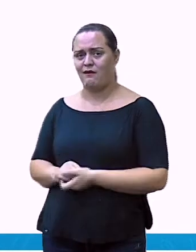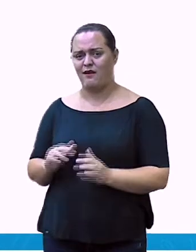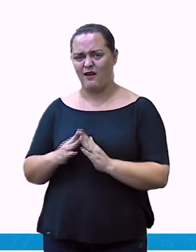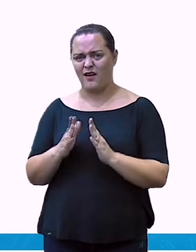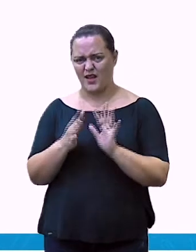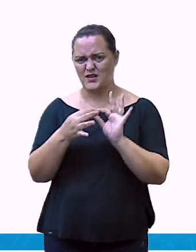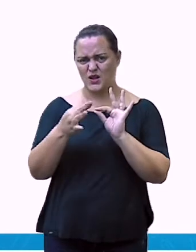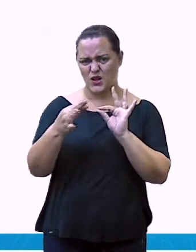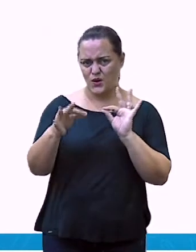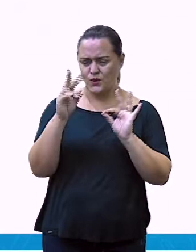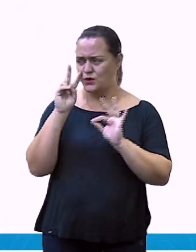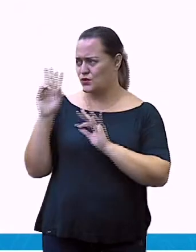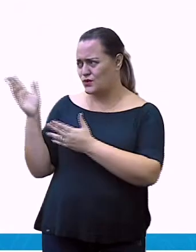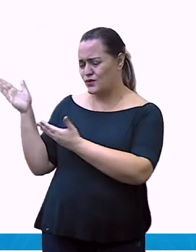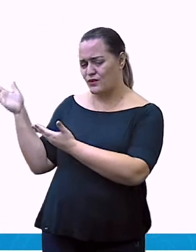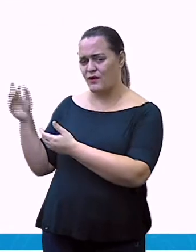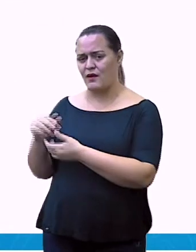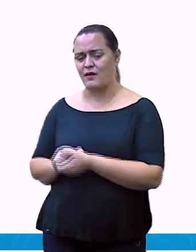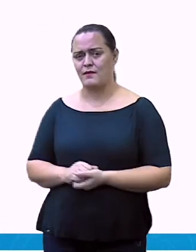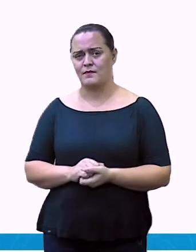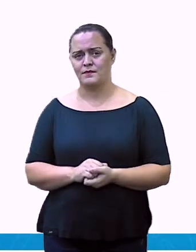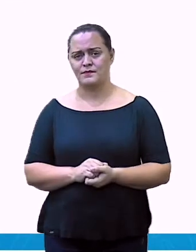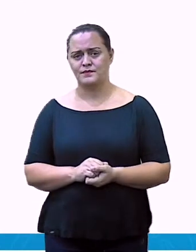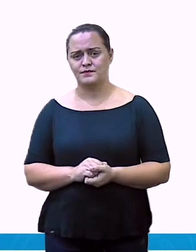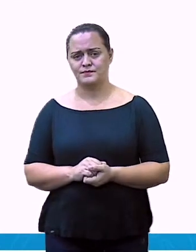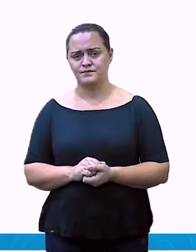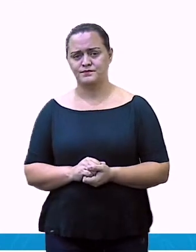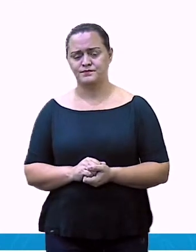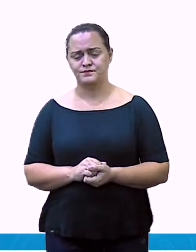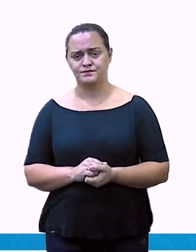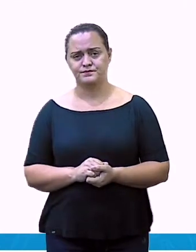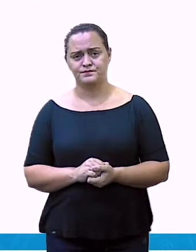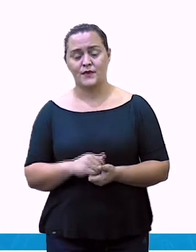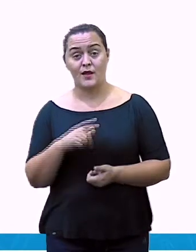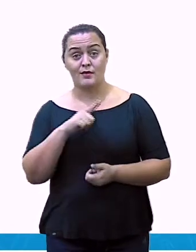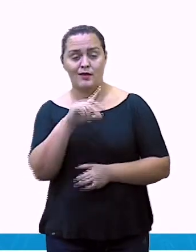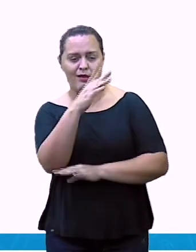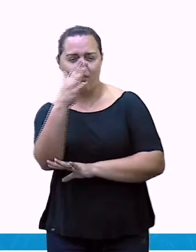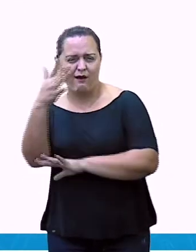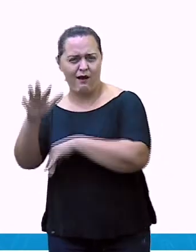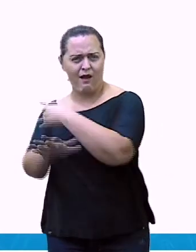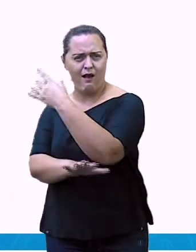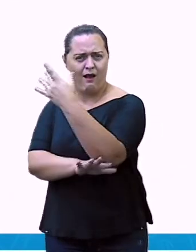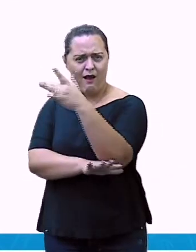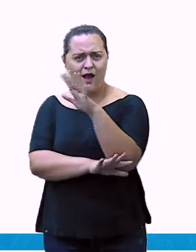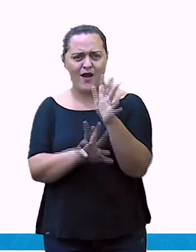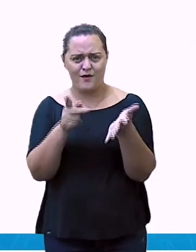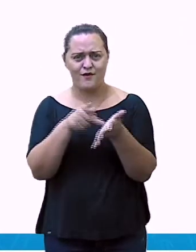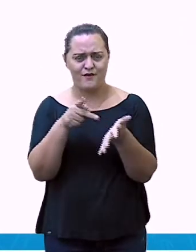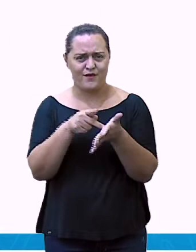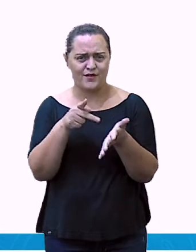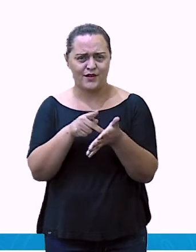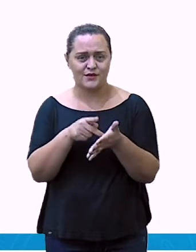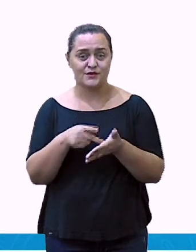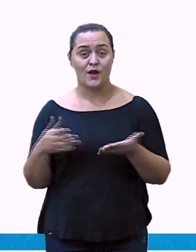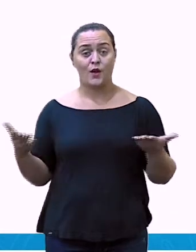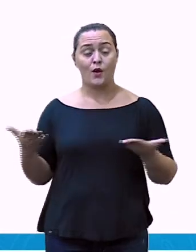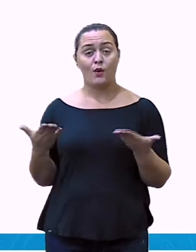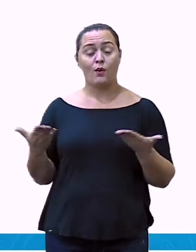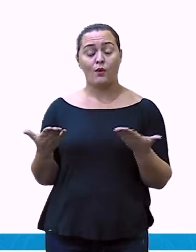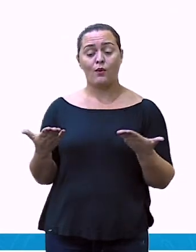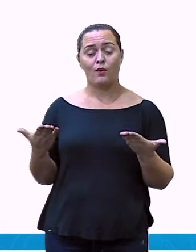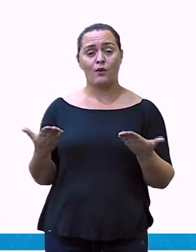cercada de verdes. Vamos ver se é diferente da cidade? Exatamente. Essas aqui são